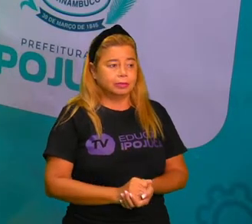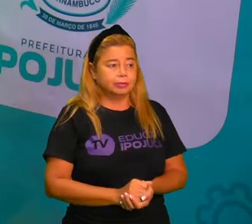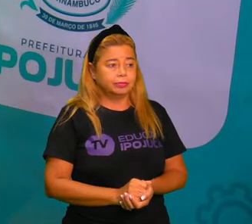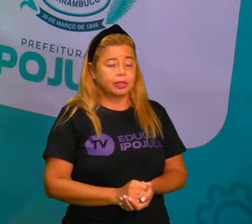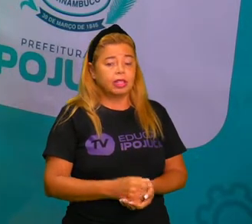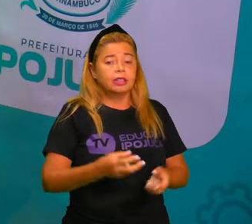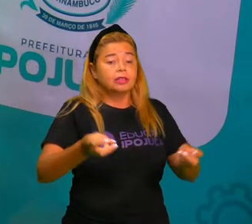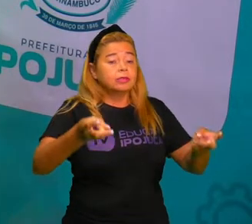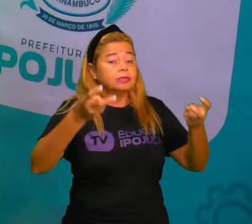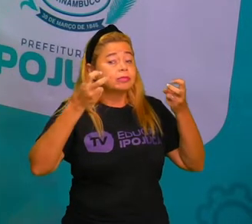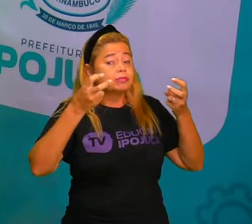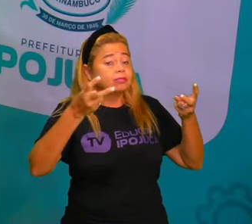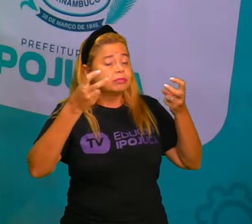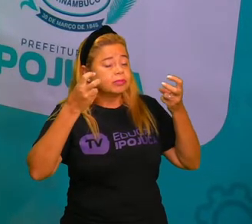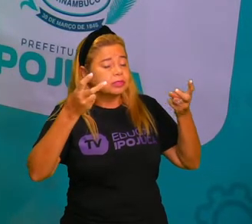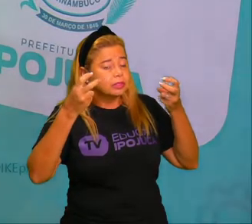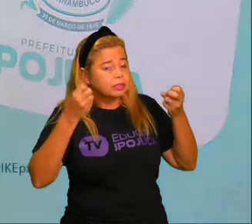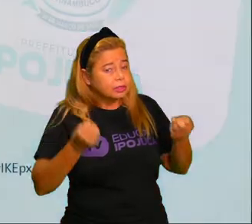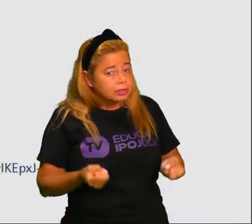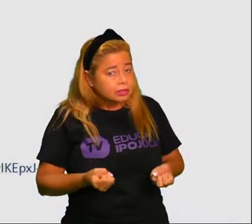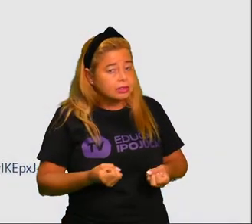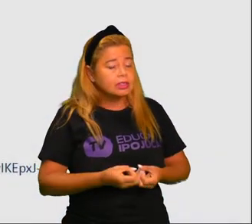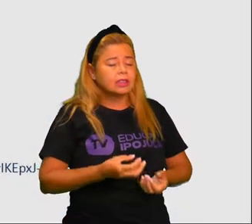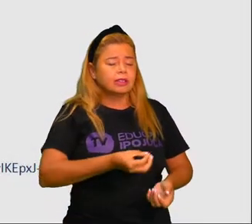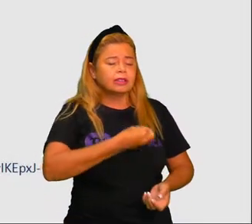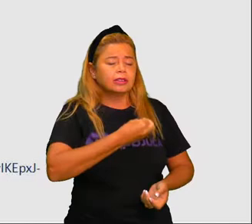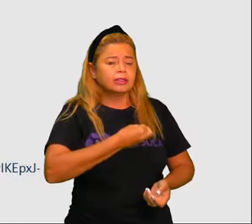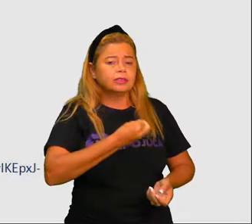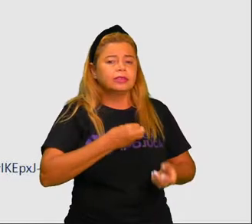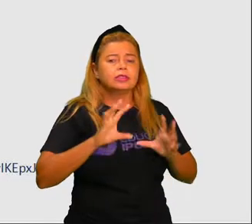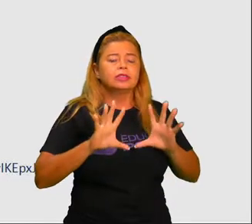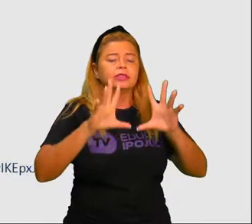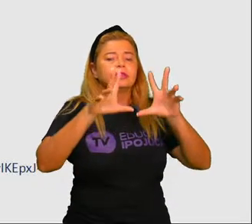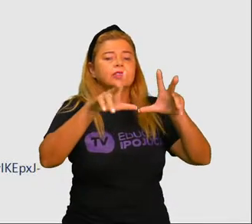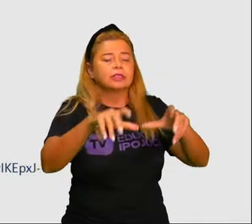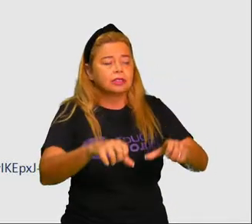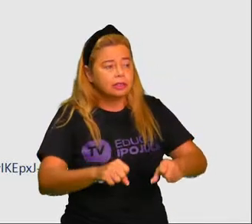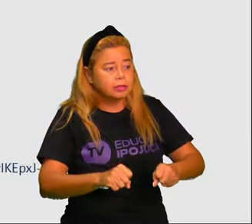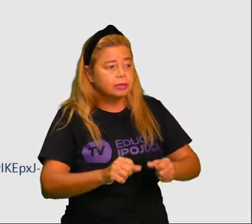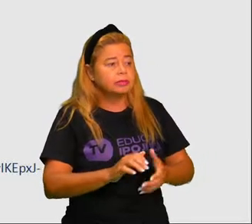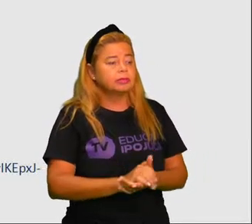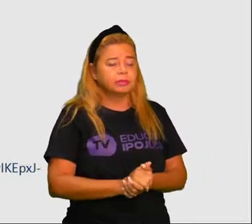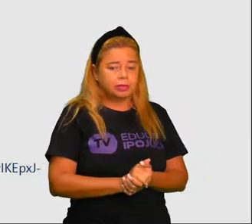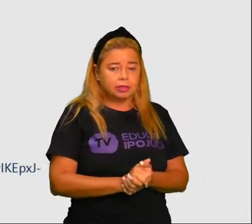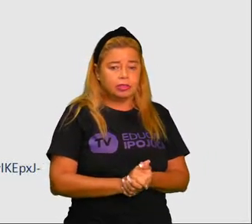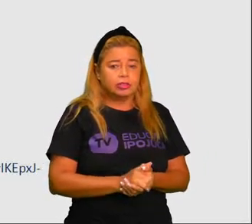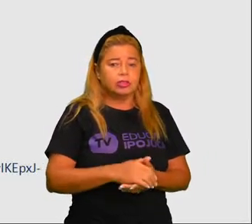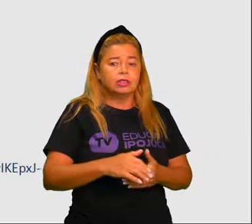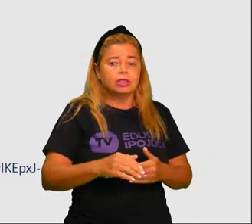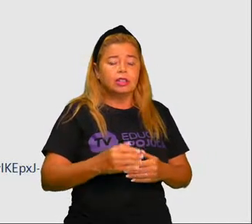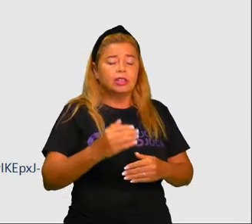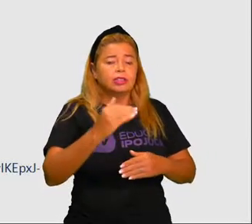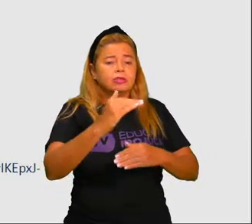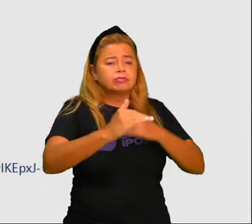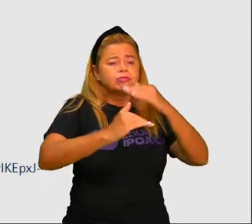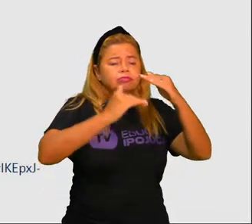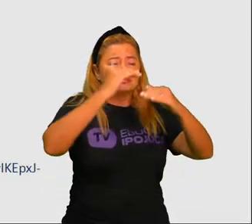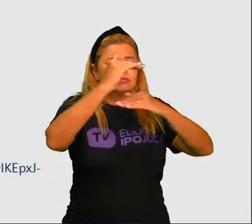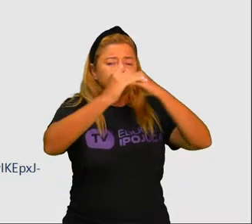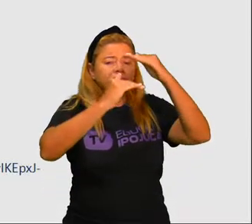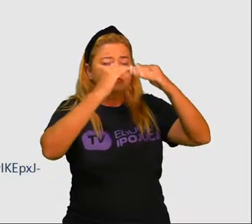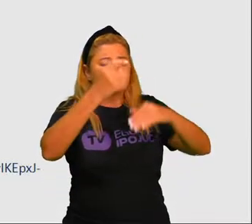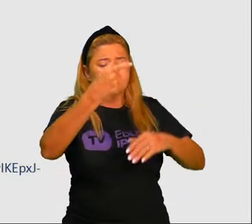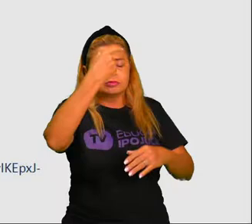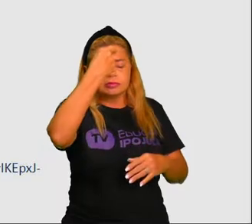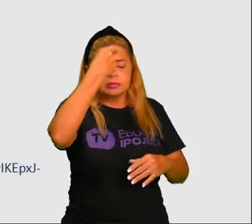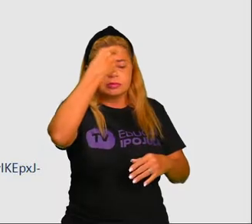analisar o modo de vida dos animais mais comuns no meio, ambiente próximo, desenvolvendo consciência ambiental. E